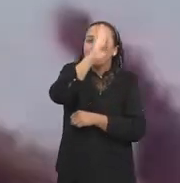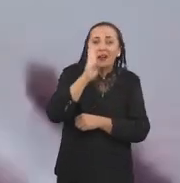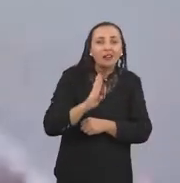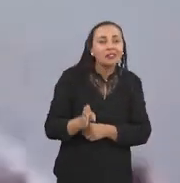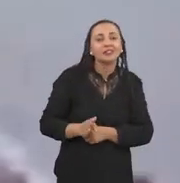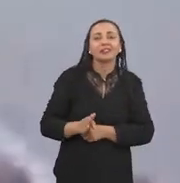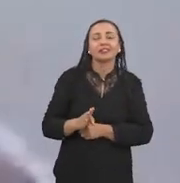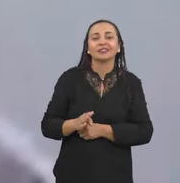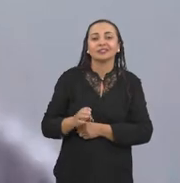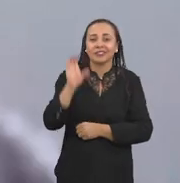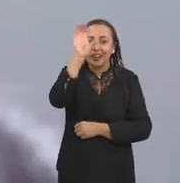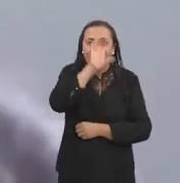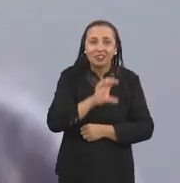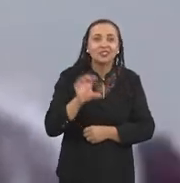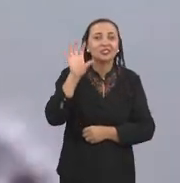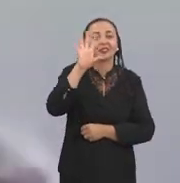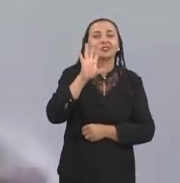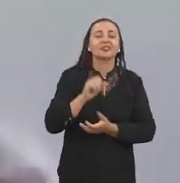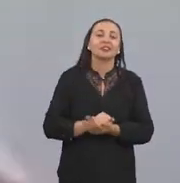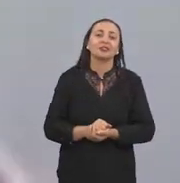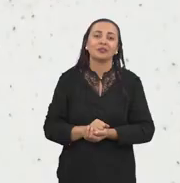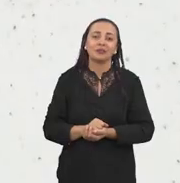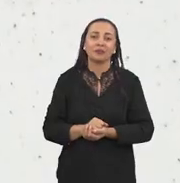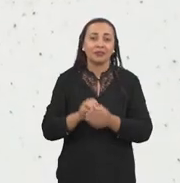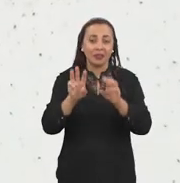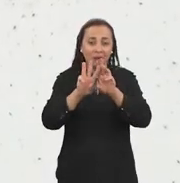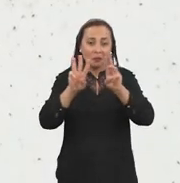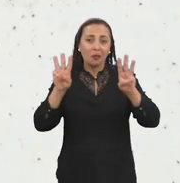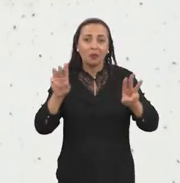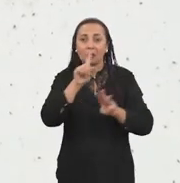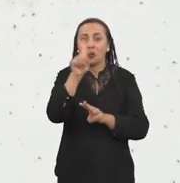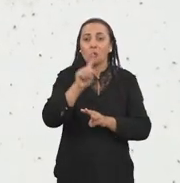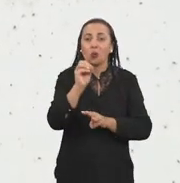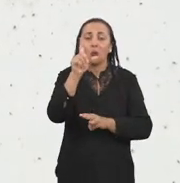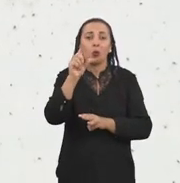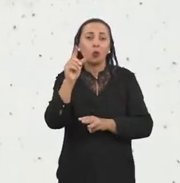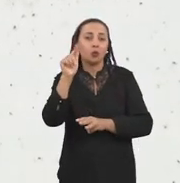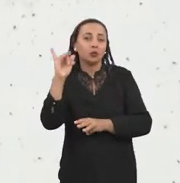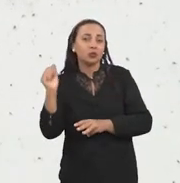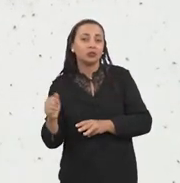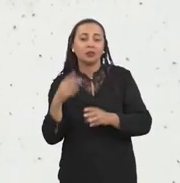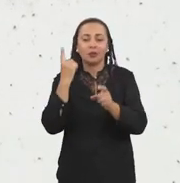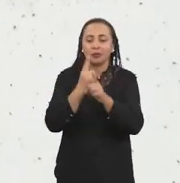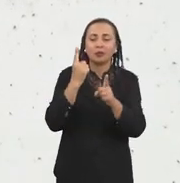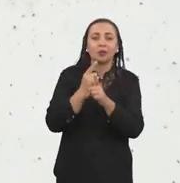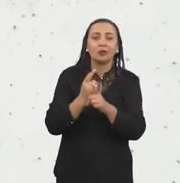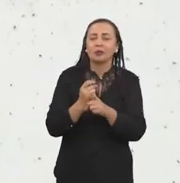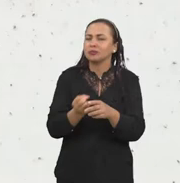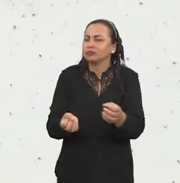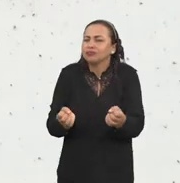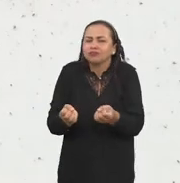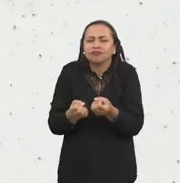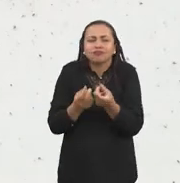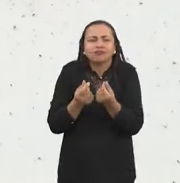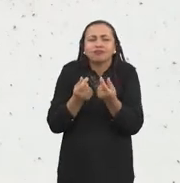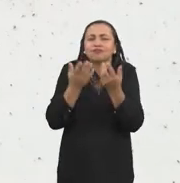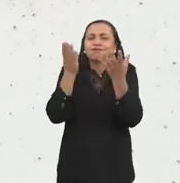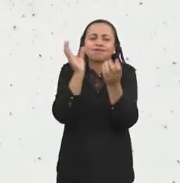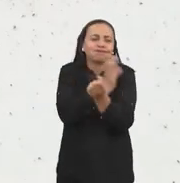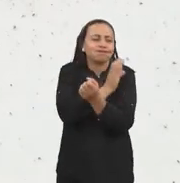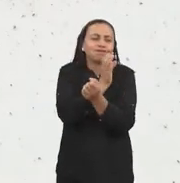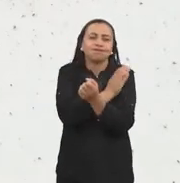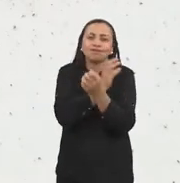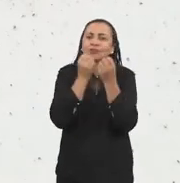nacional, regional, que no portal de zoologia eles encontram uma fonte enriquecedora